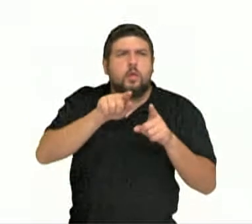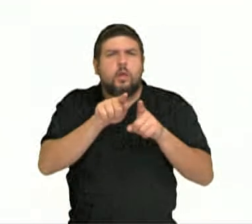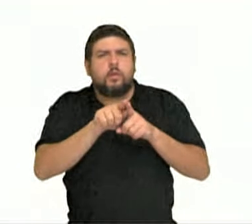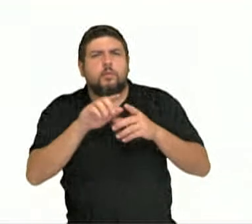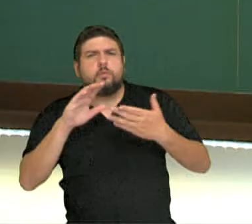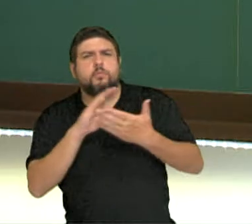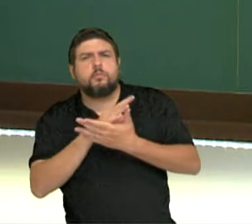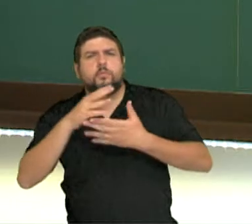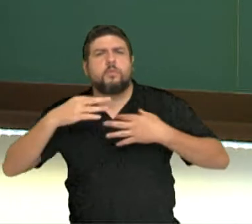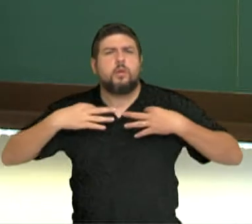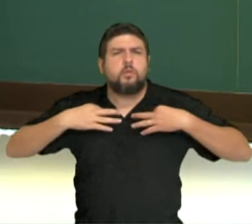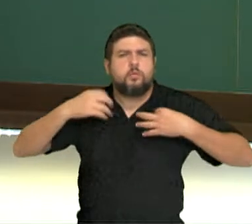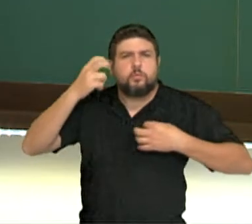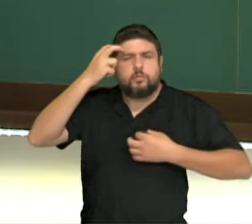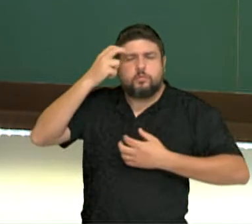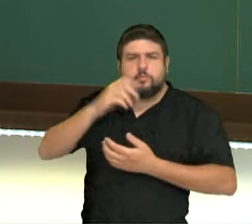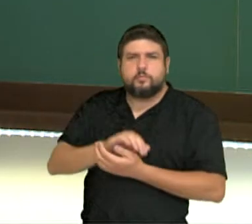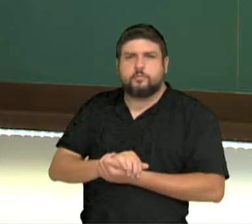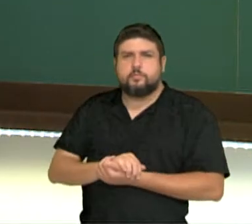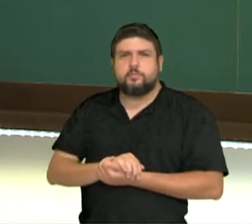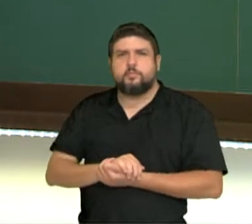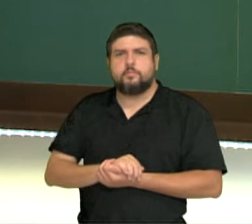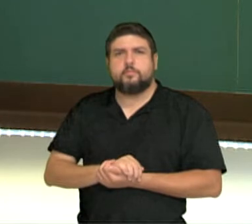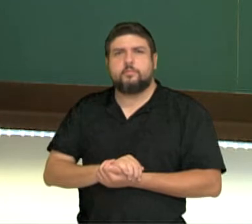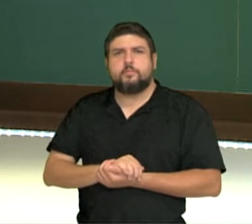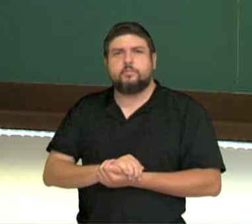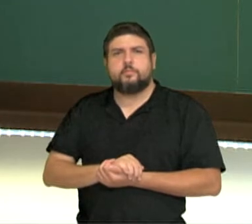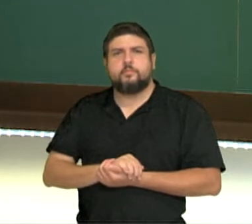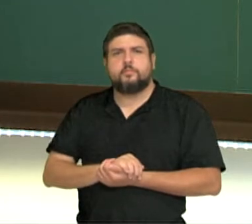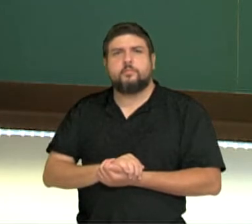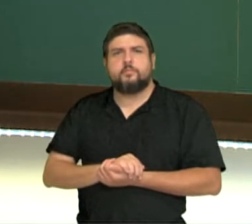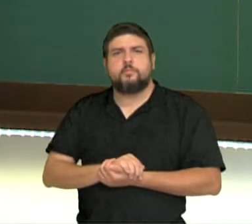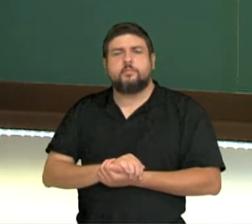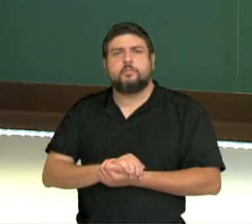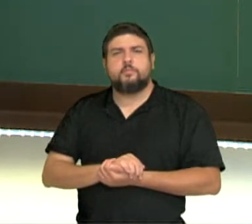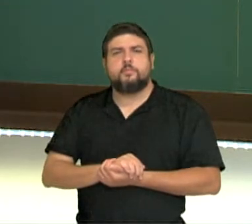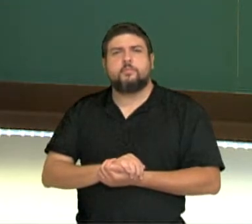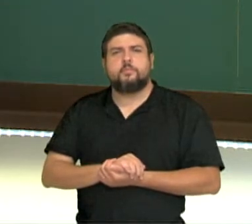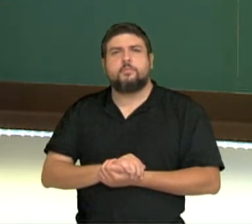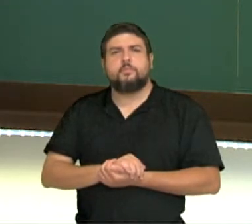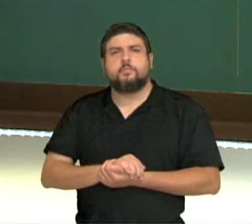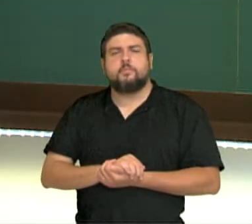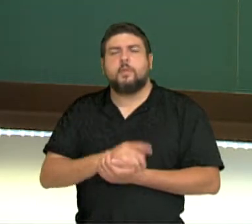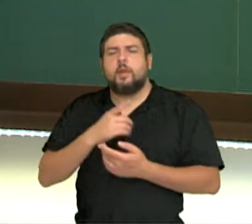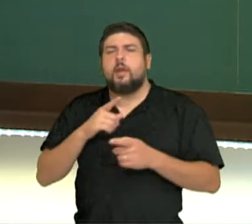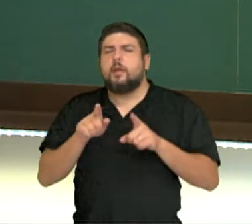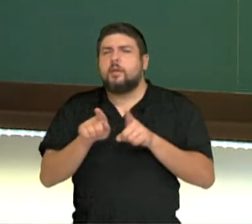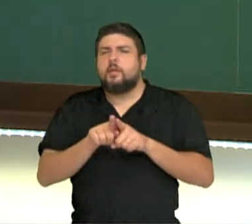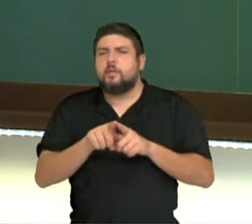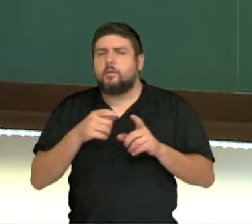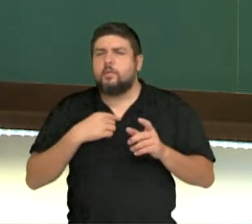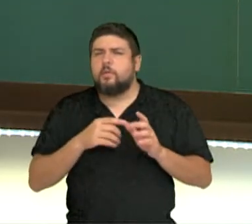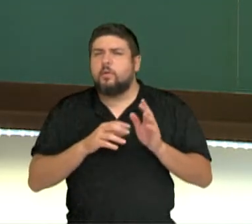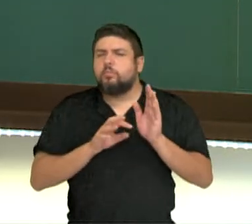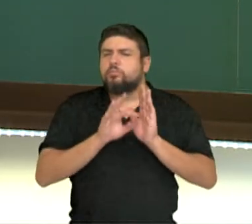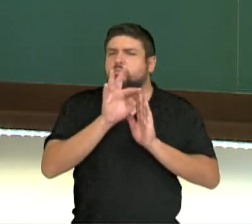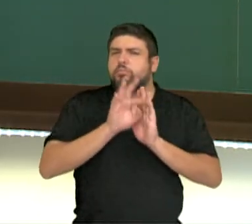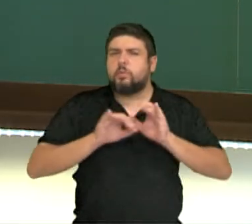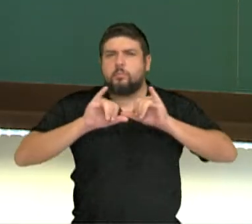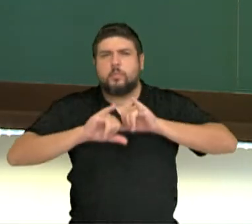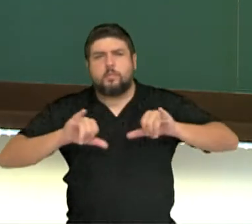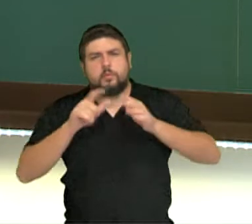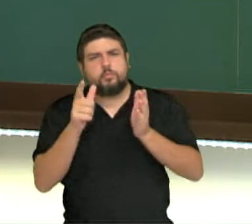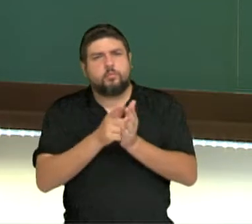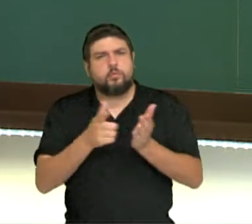deles. Bem interessante. É que nós temos um trechinho de uma notícia sobre como que